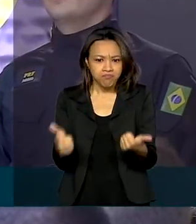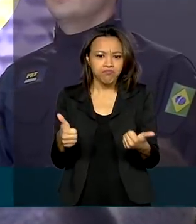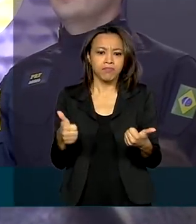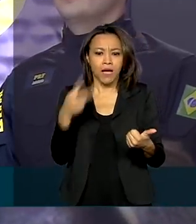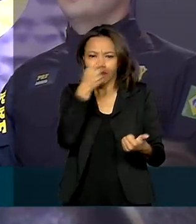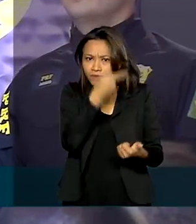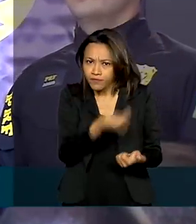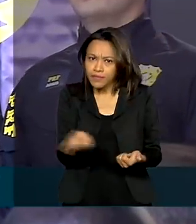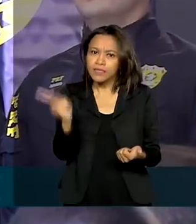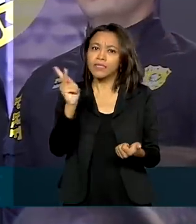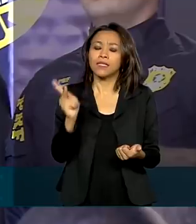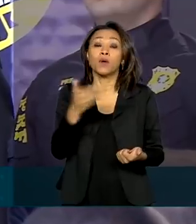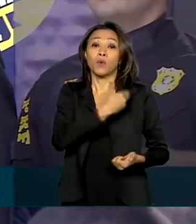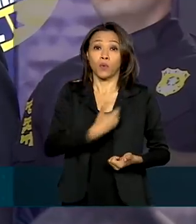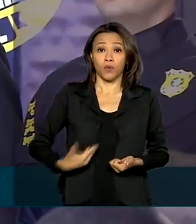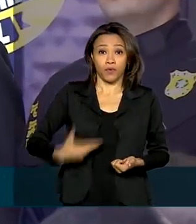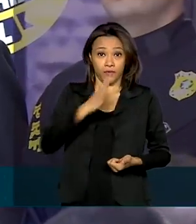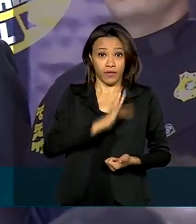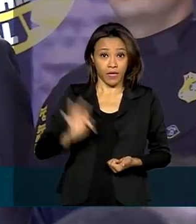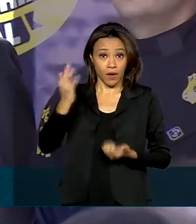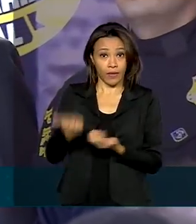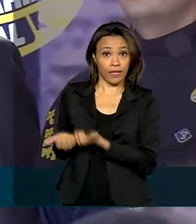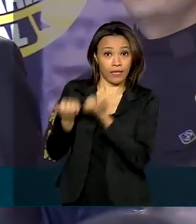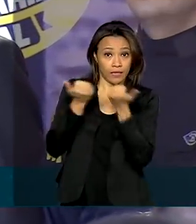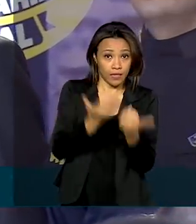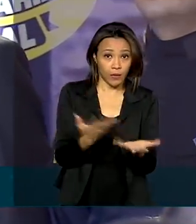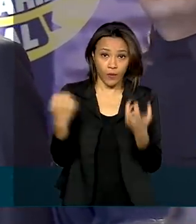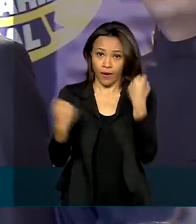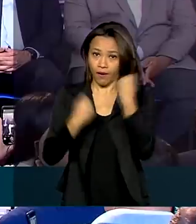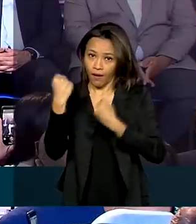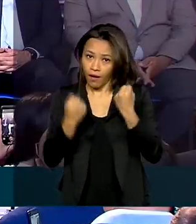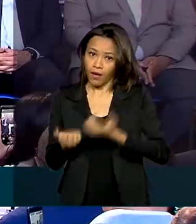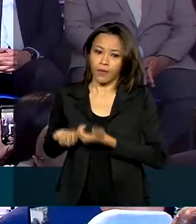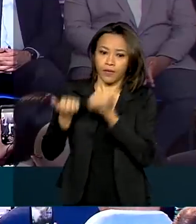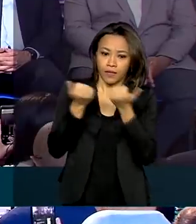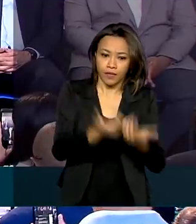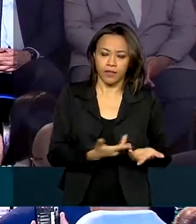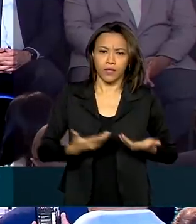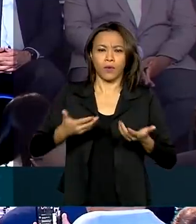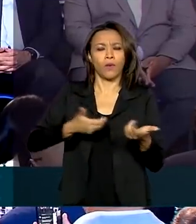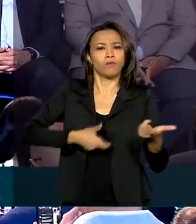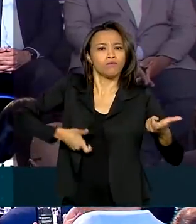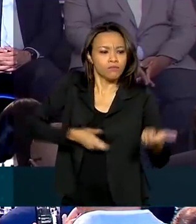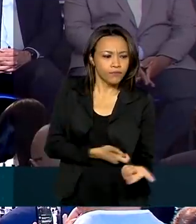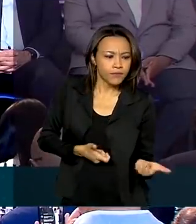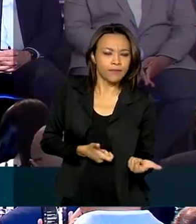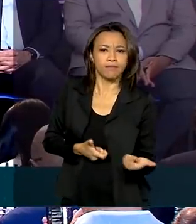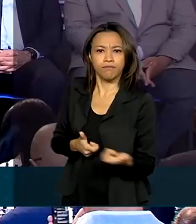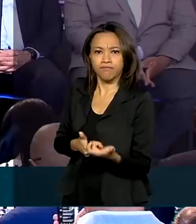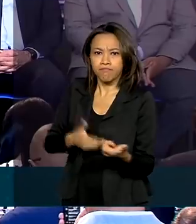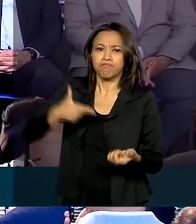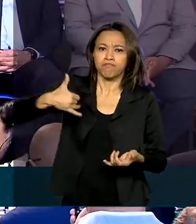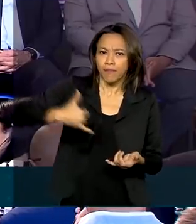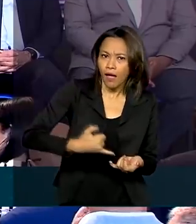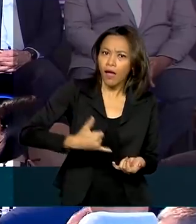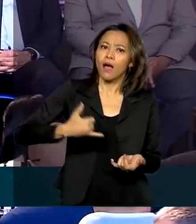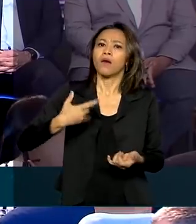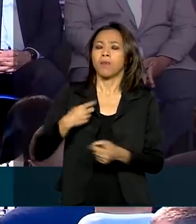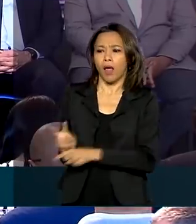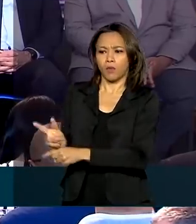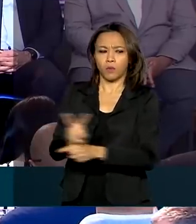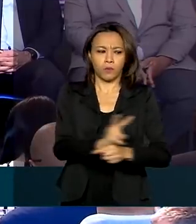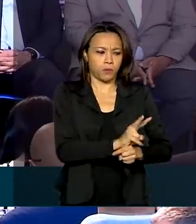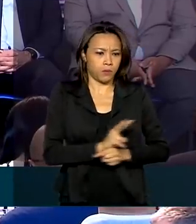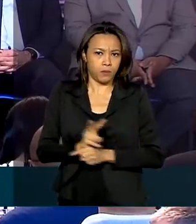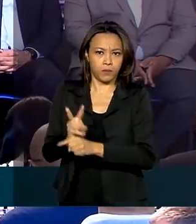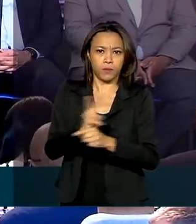visita, o governo federal entregou veículos e armamentos que serão utilizados para patrulhar as estradas do Rio de Janeiro. Também foi